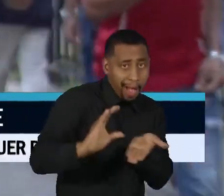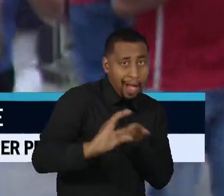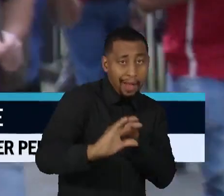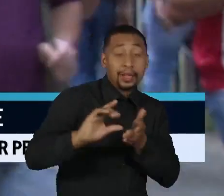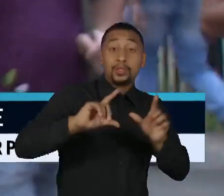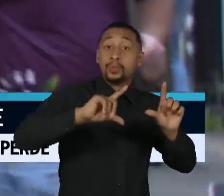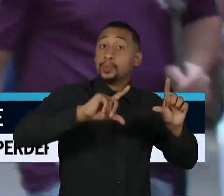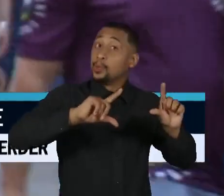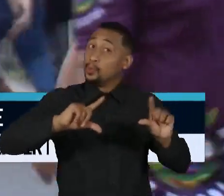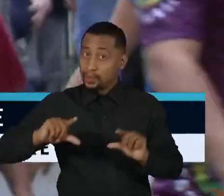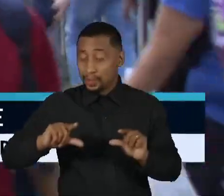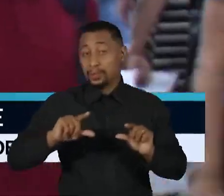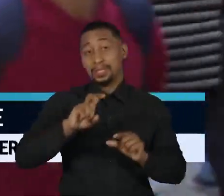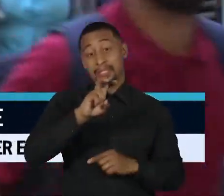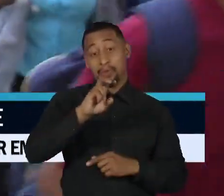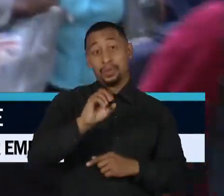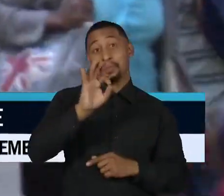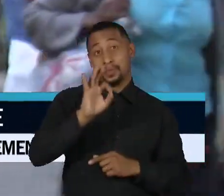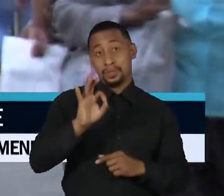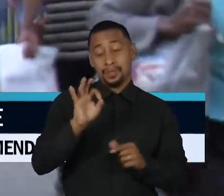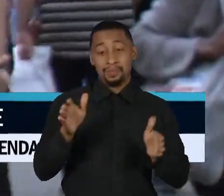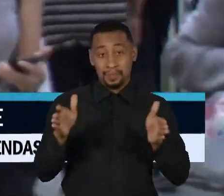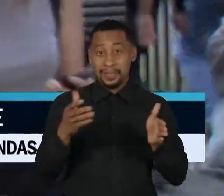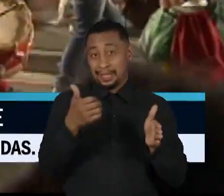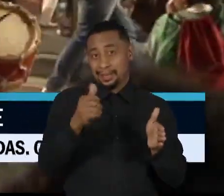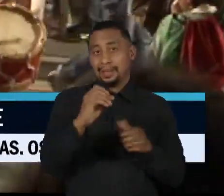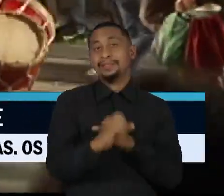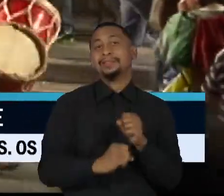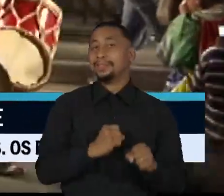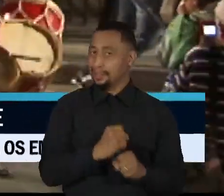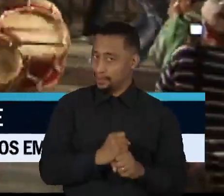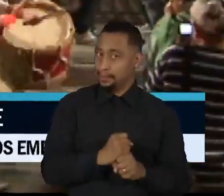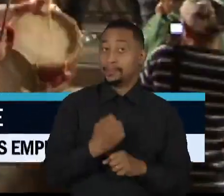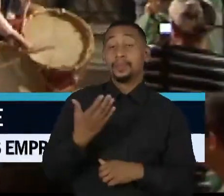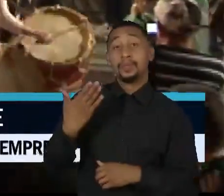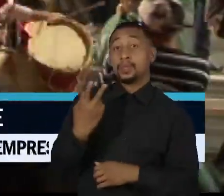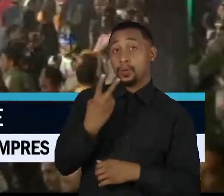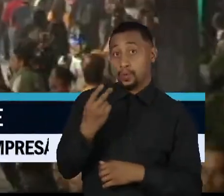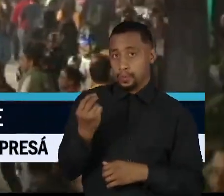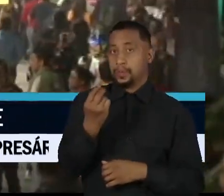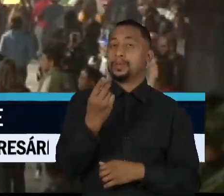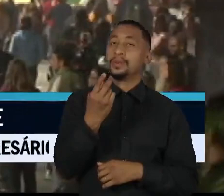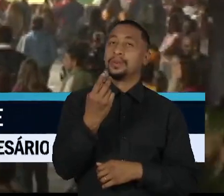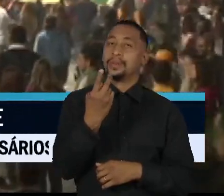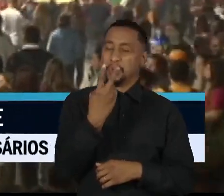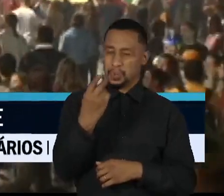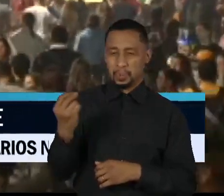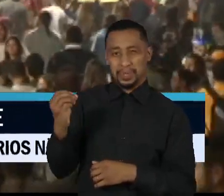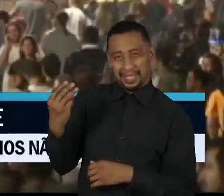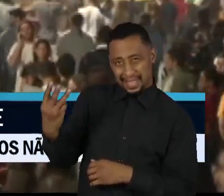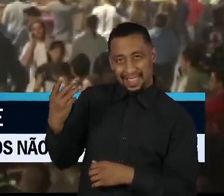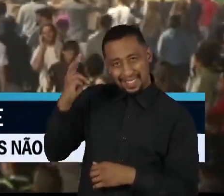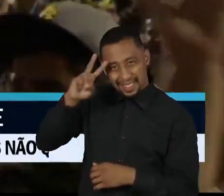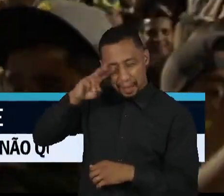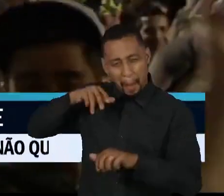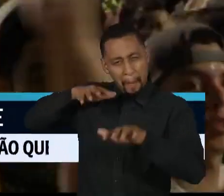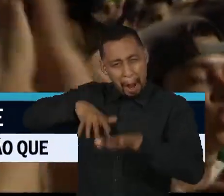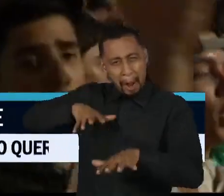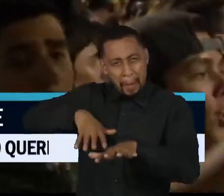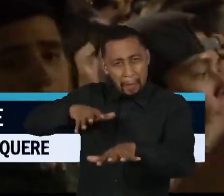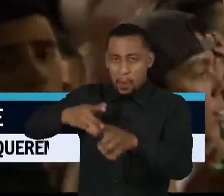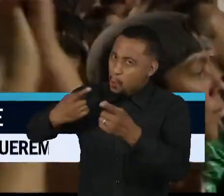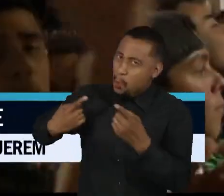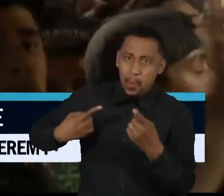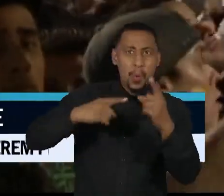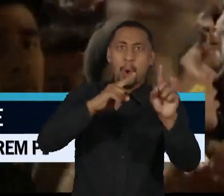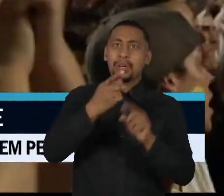última década, caiu pela metade. Em 2013, ano marcado pelos protestos que começaram contra